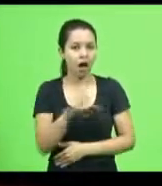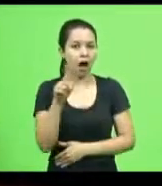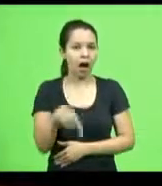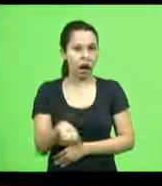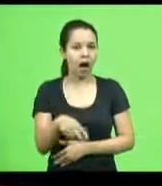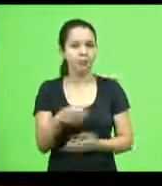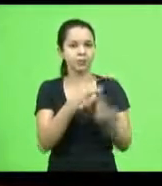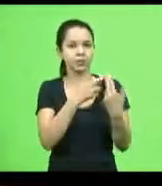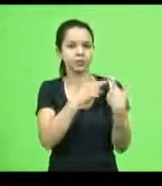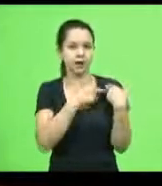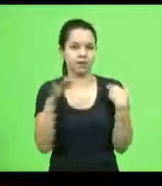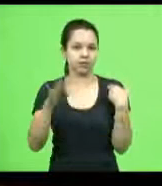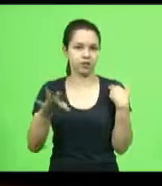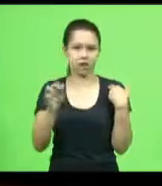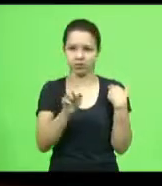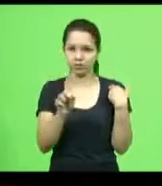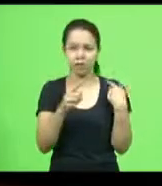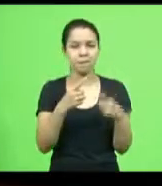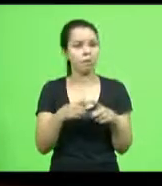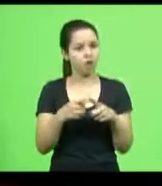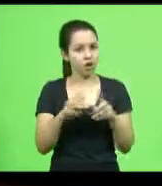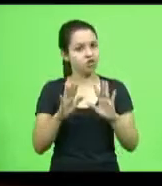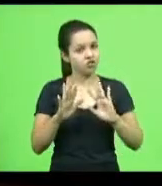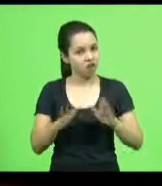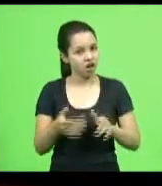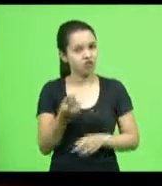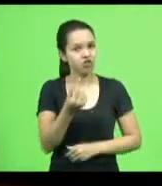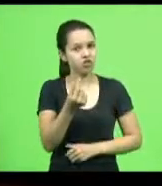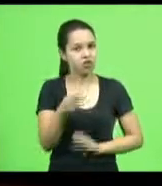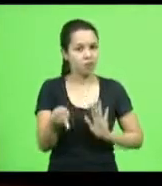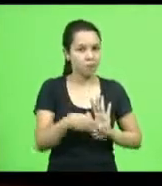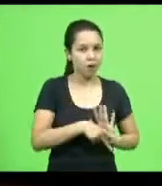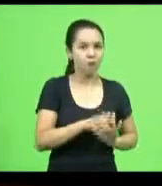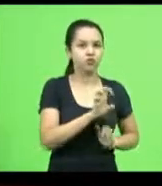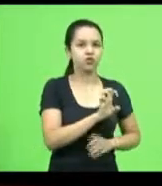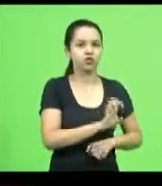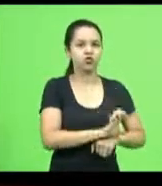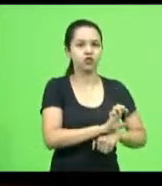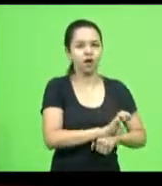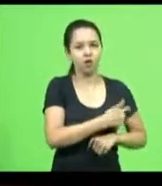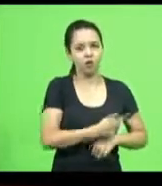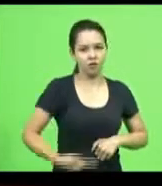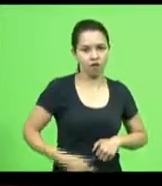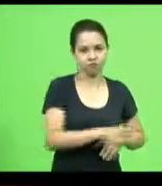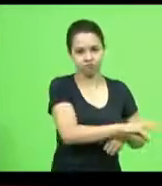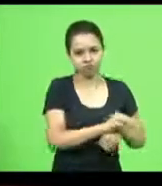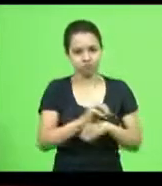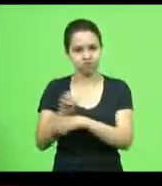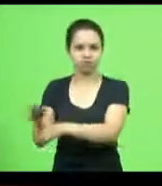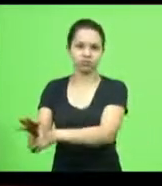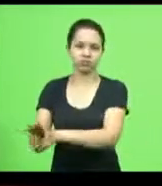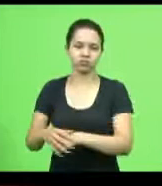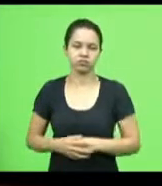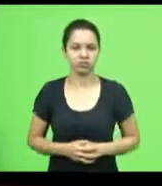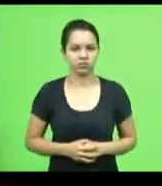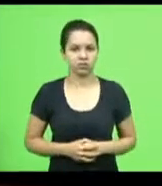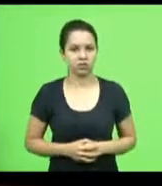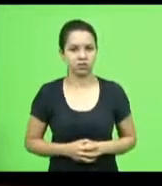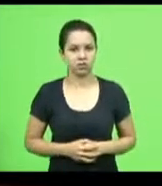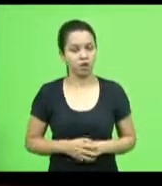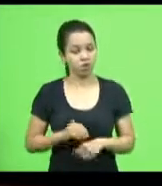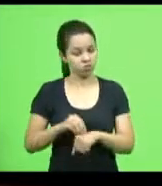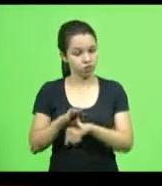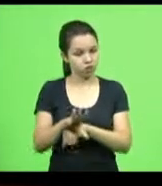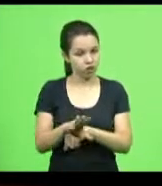união que já fizemos com recursos do estado acho que o governo precisaria fazer um processo inverso eu quero dar uma sugestão aqui